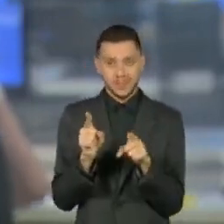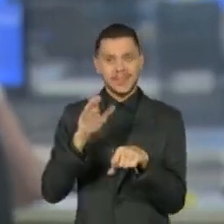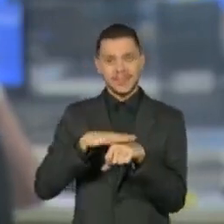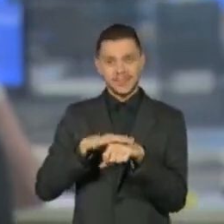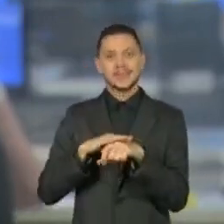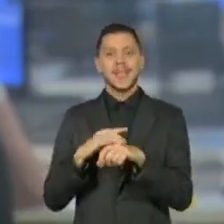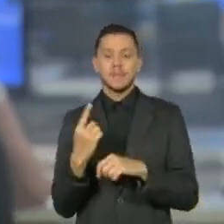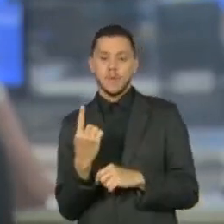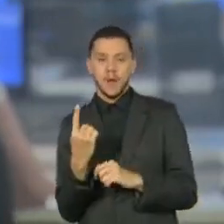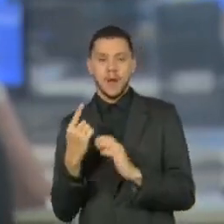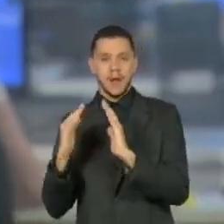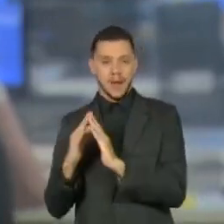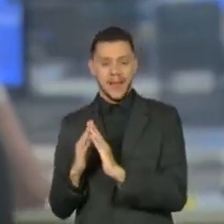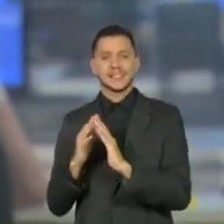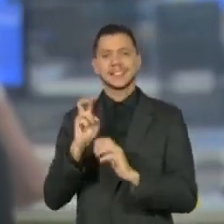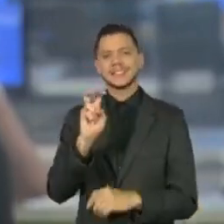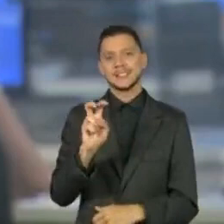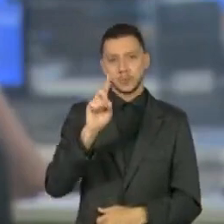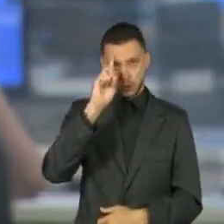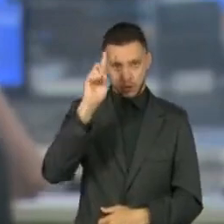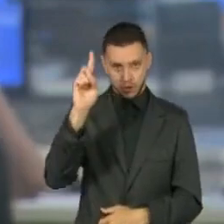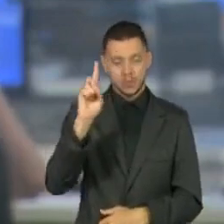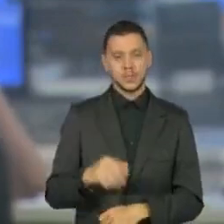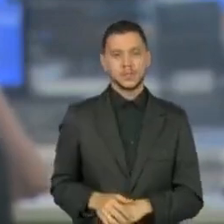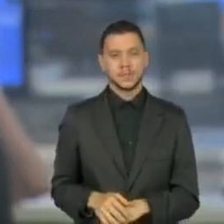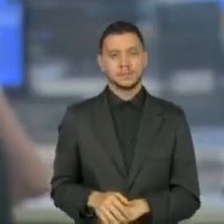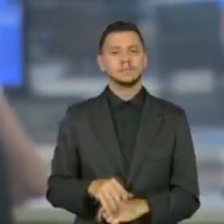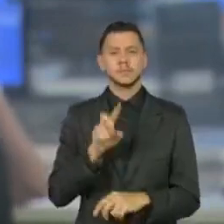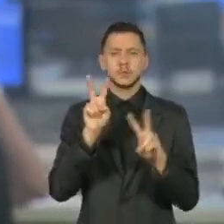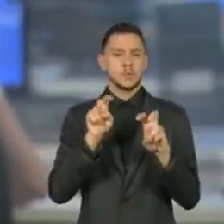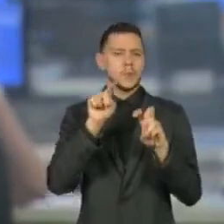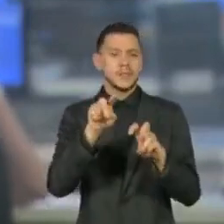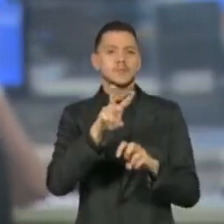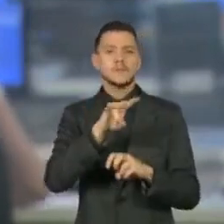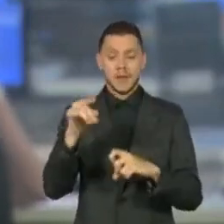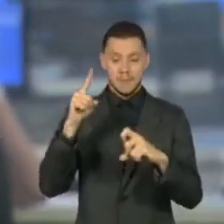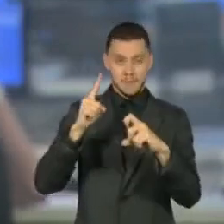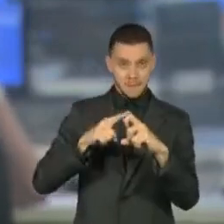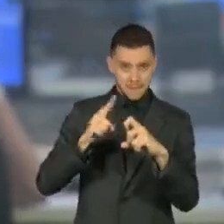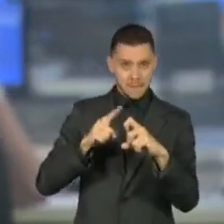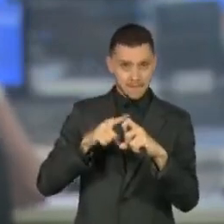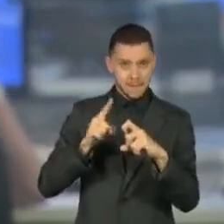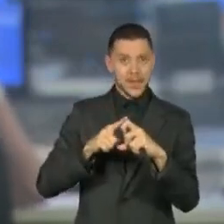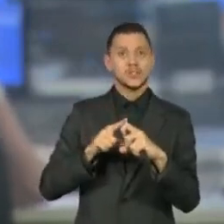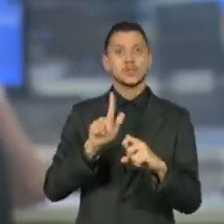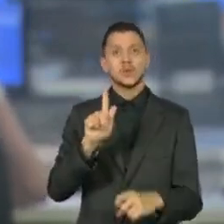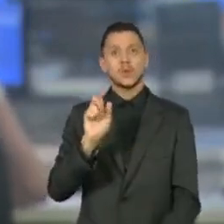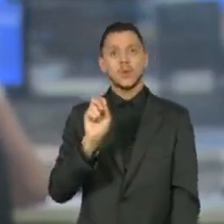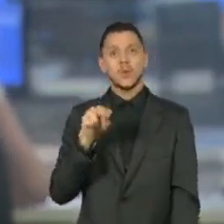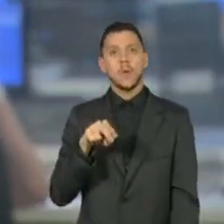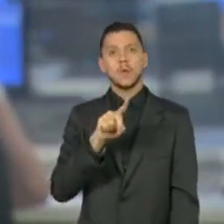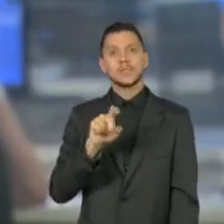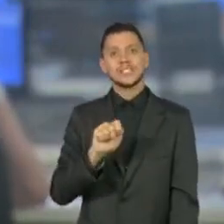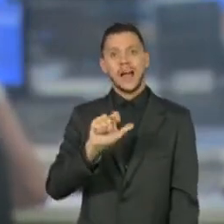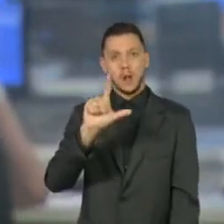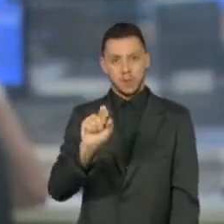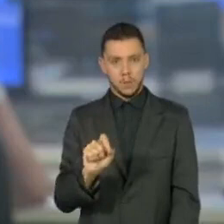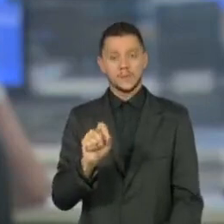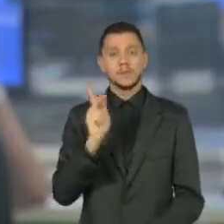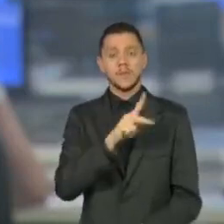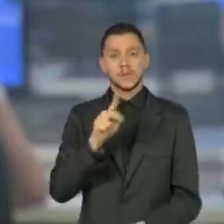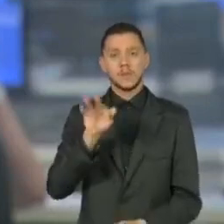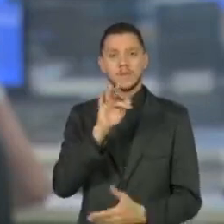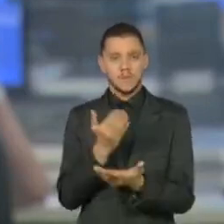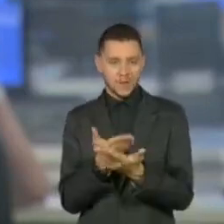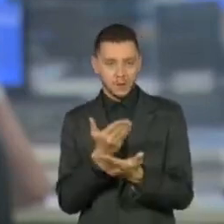para cinco dias. Sobre esse assunto, nós vamos ouvir a opinião do médico-sanitarista Gonzalo Vecina, professor da Faculdade de